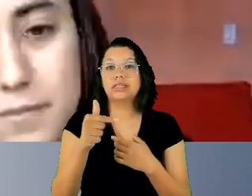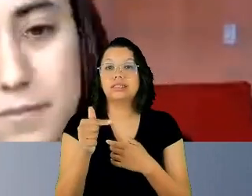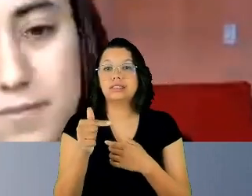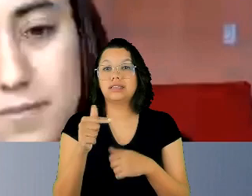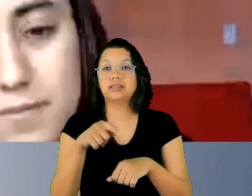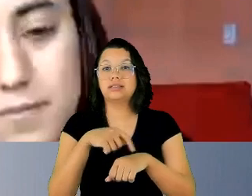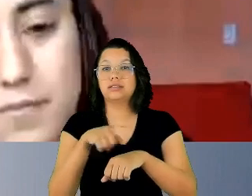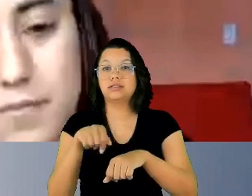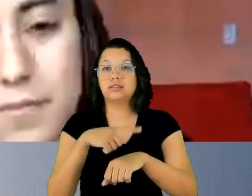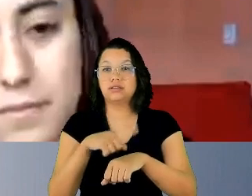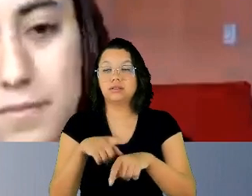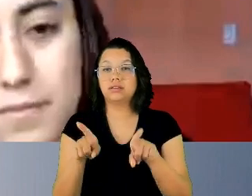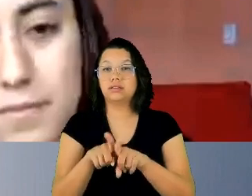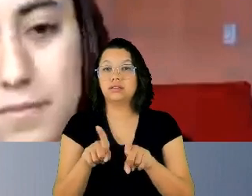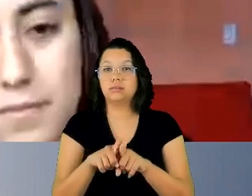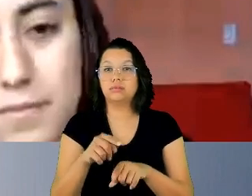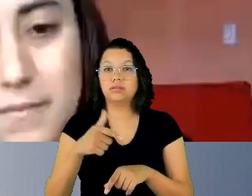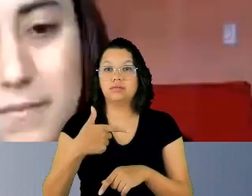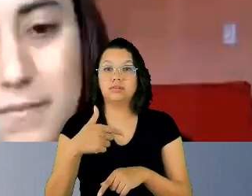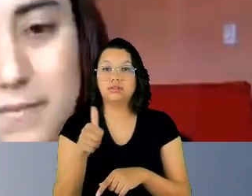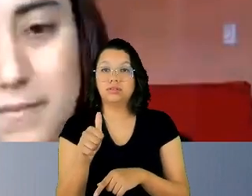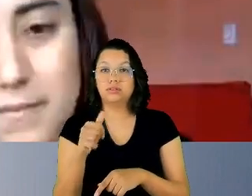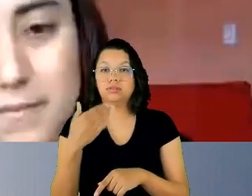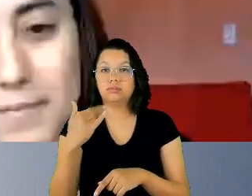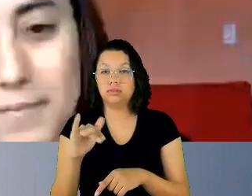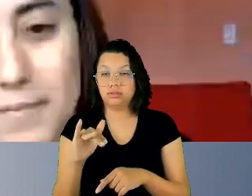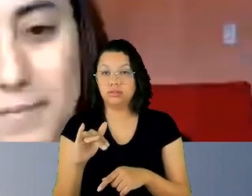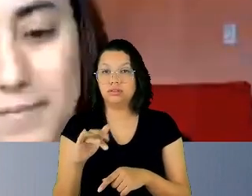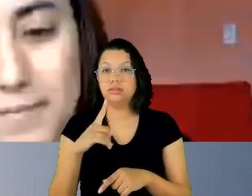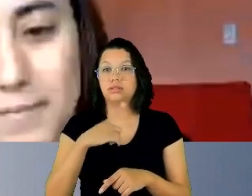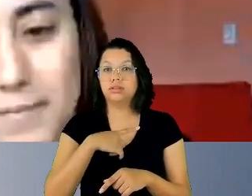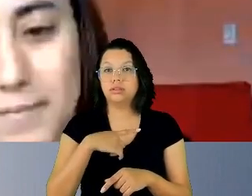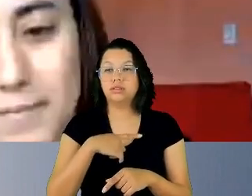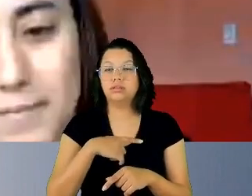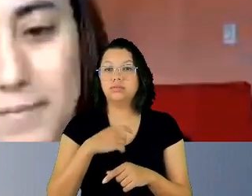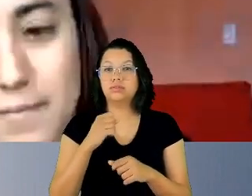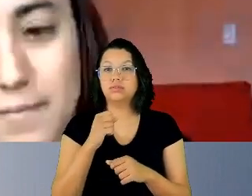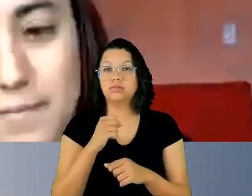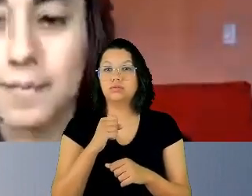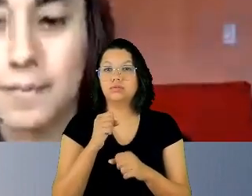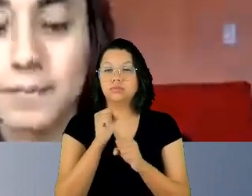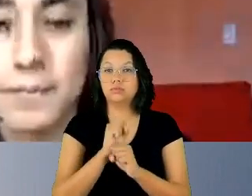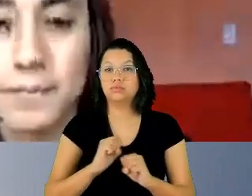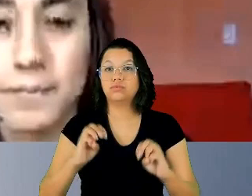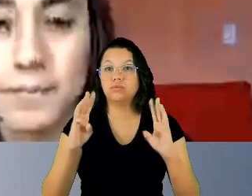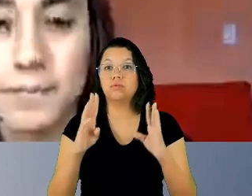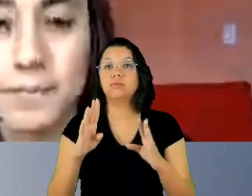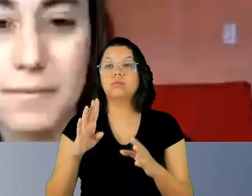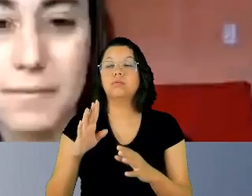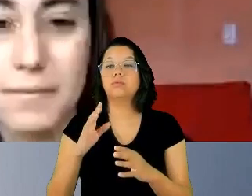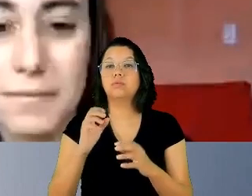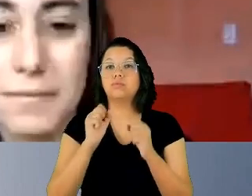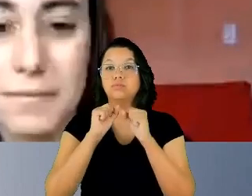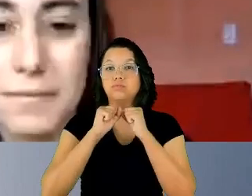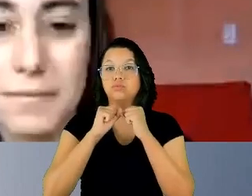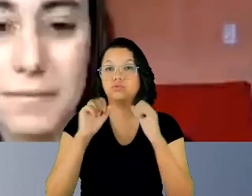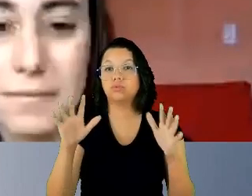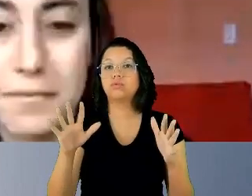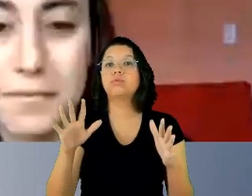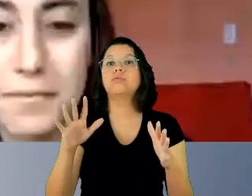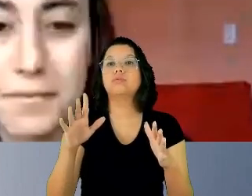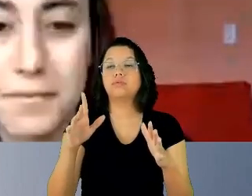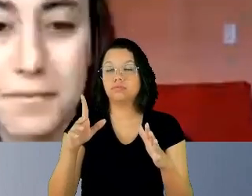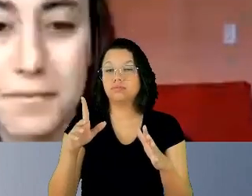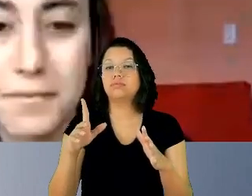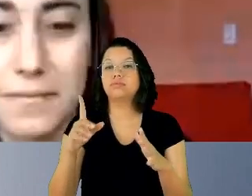às 21h30, um show da cantora Larissa Luz, com participação especial de Elza Soares.